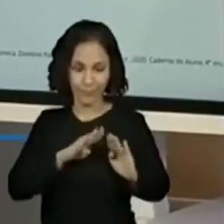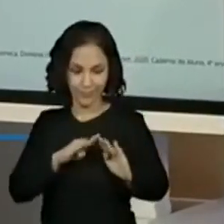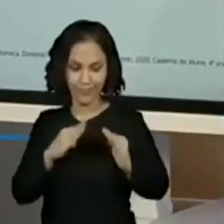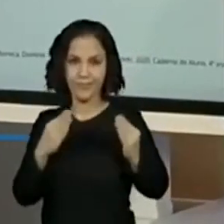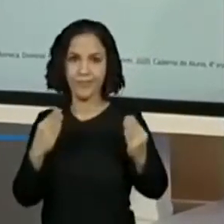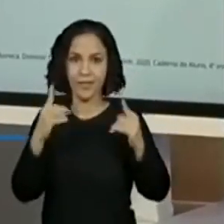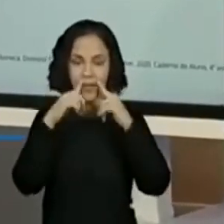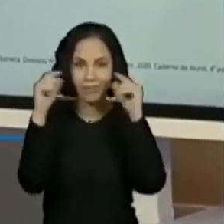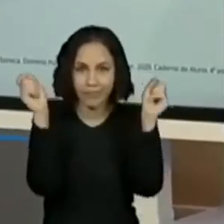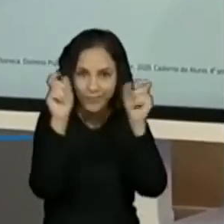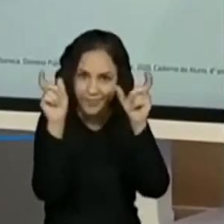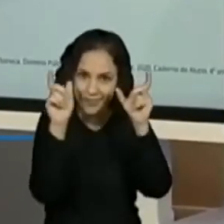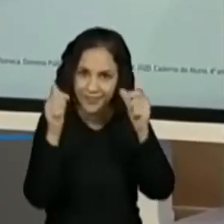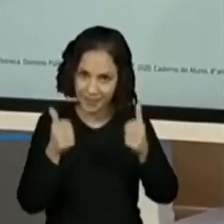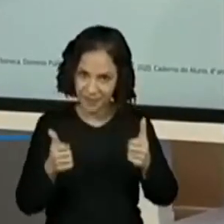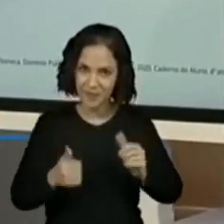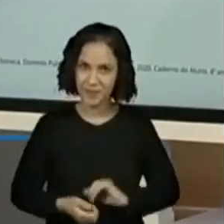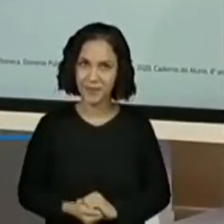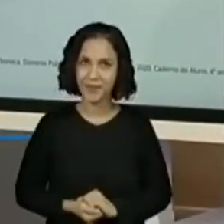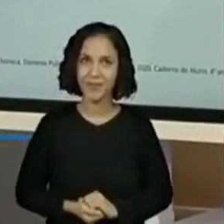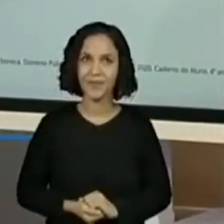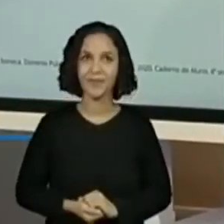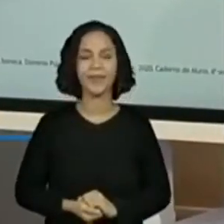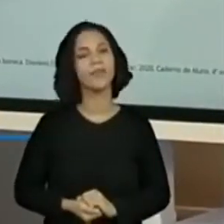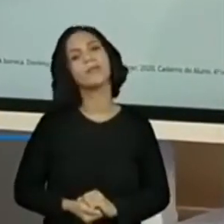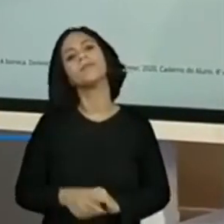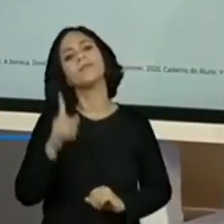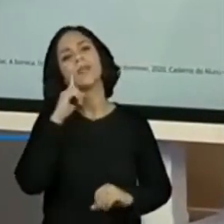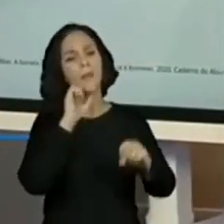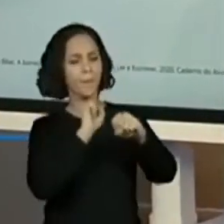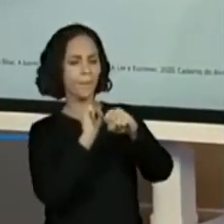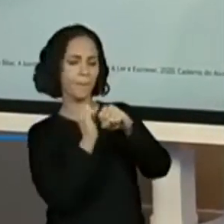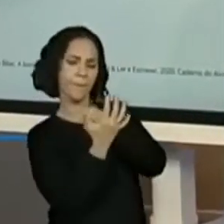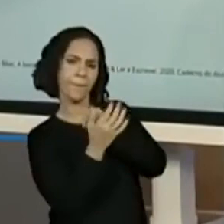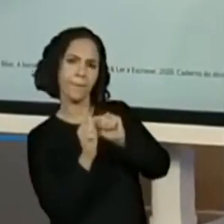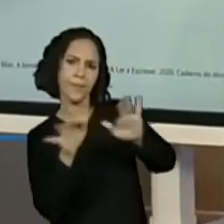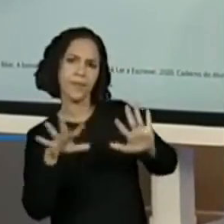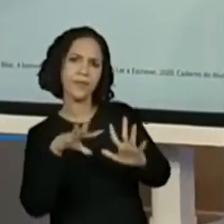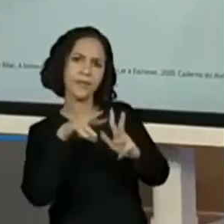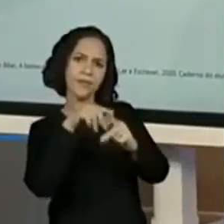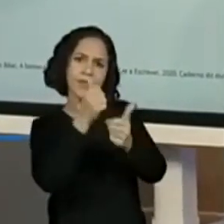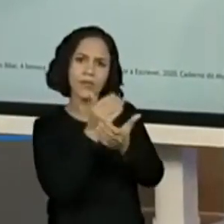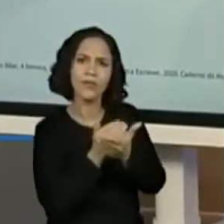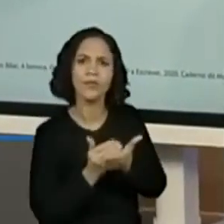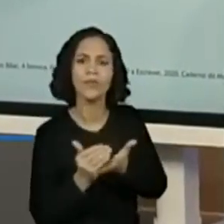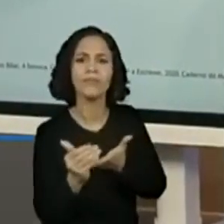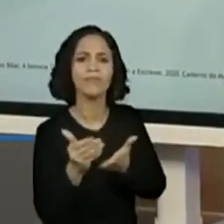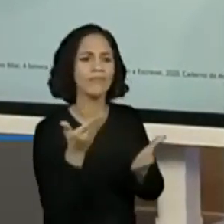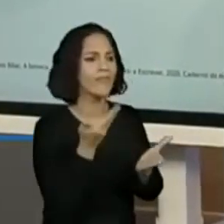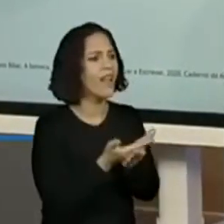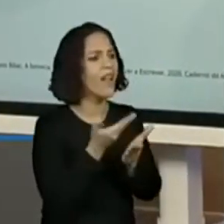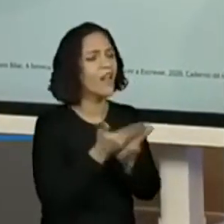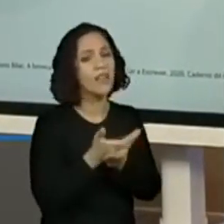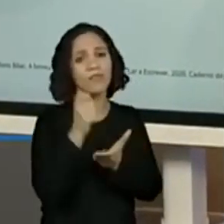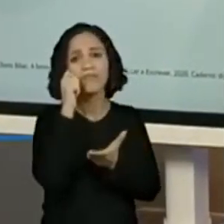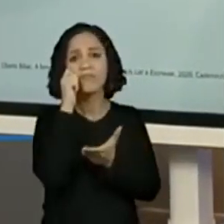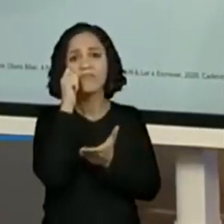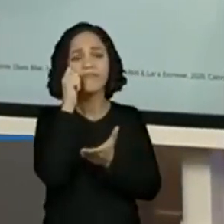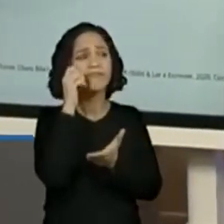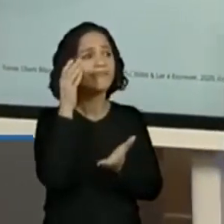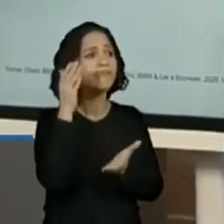abertos. Prestem atenção. A pandemia começou. A aula presencial cessou.